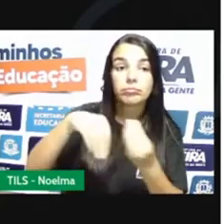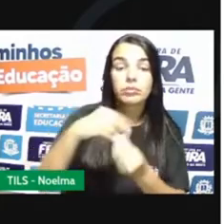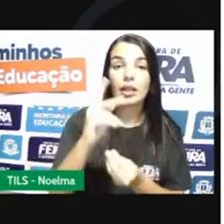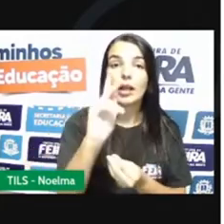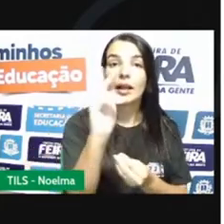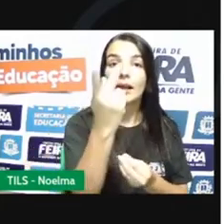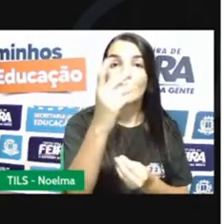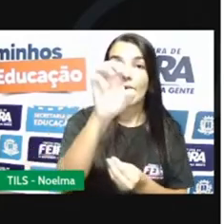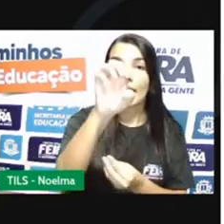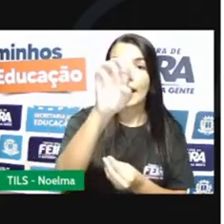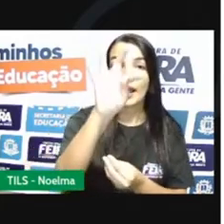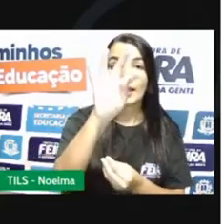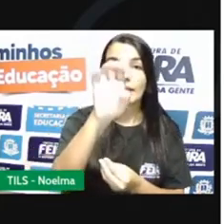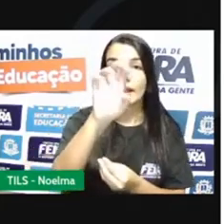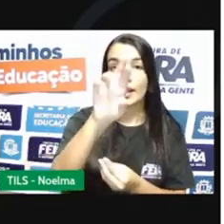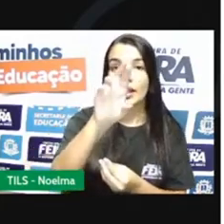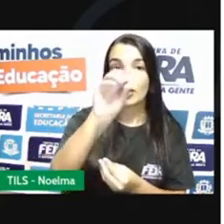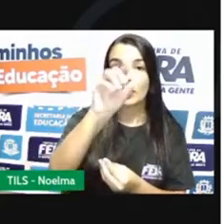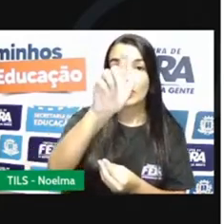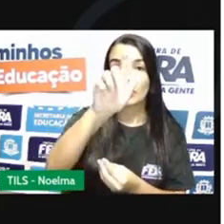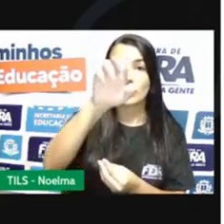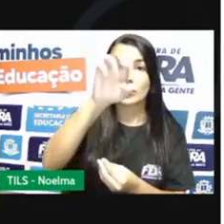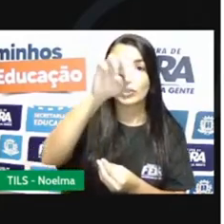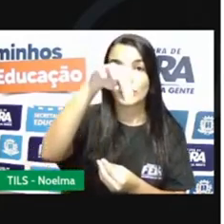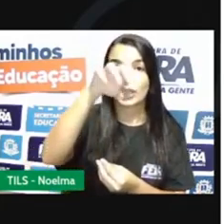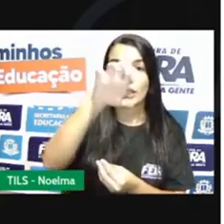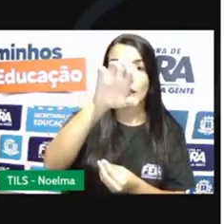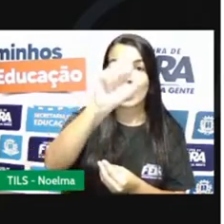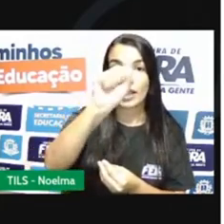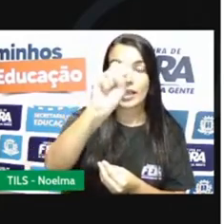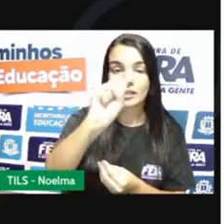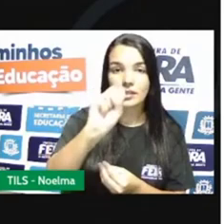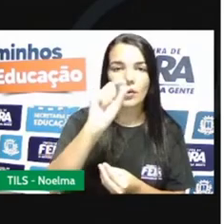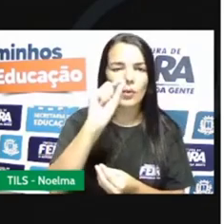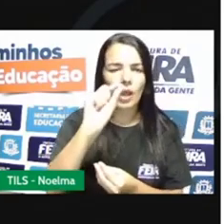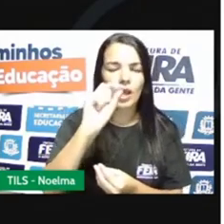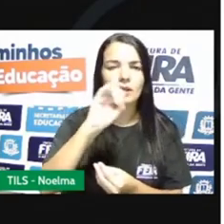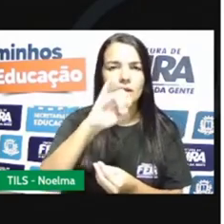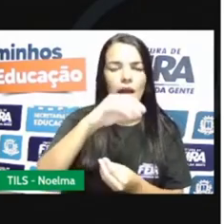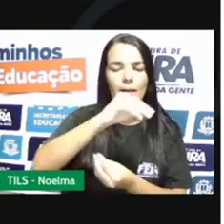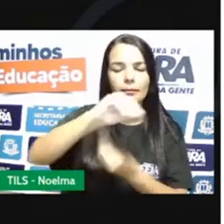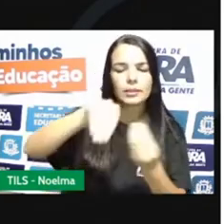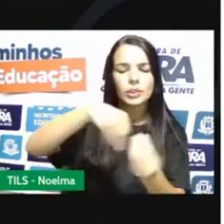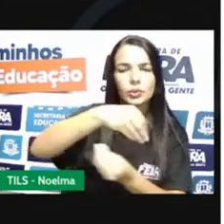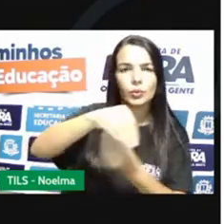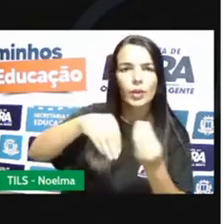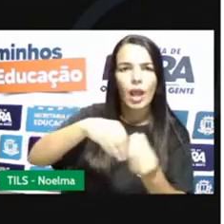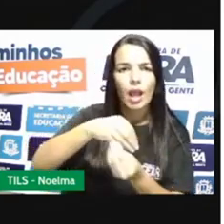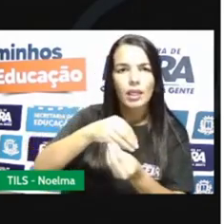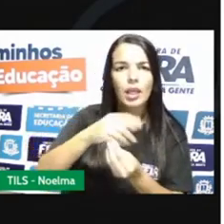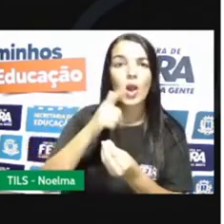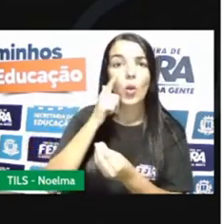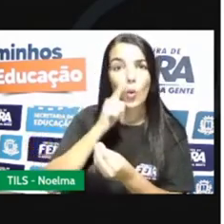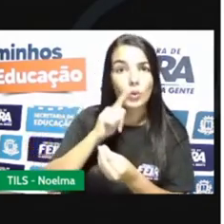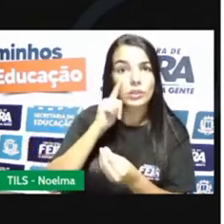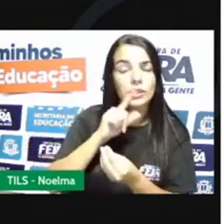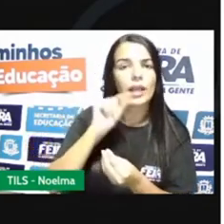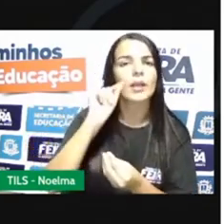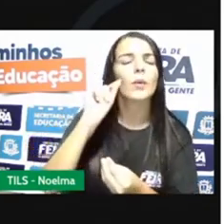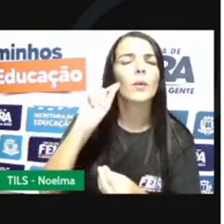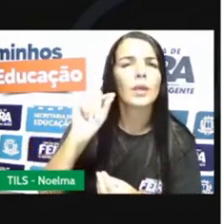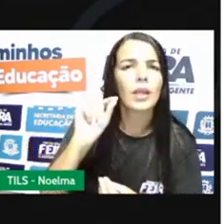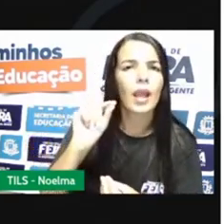Se substâncias heterogêneas, são substâncias que quando misturadas, a gente consegue identificar quais